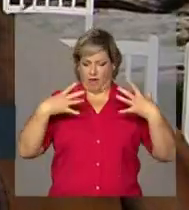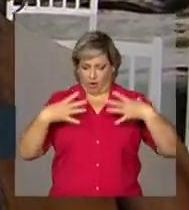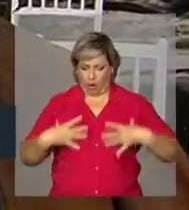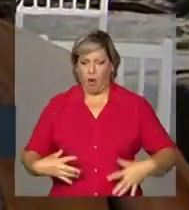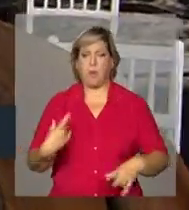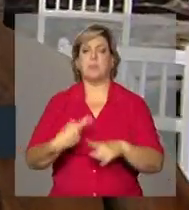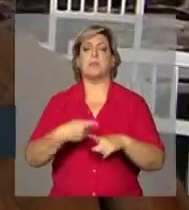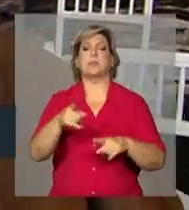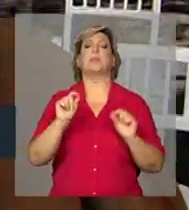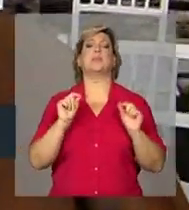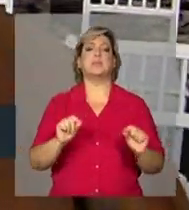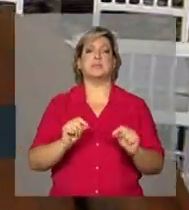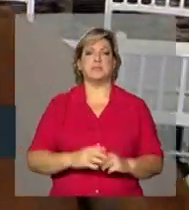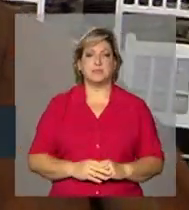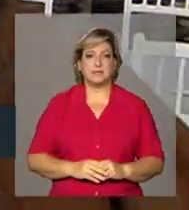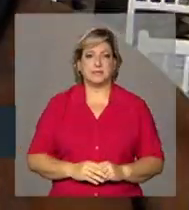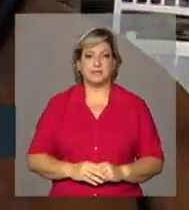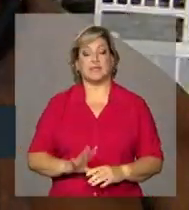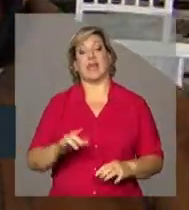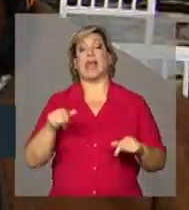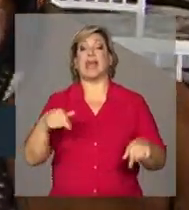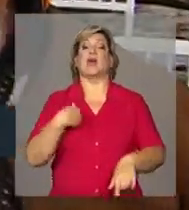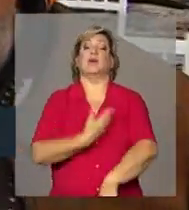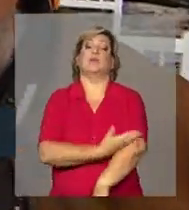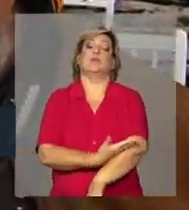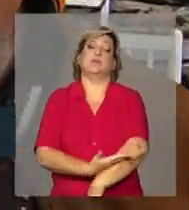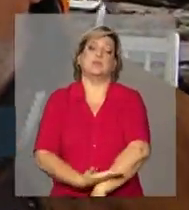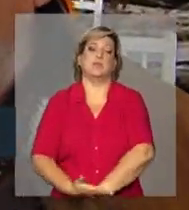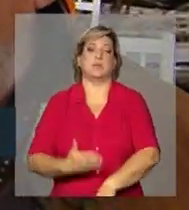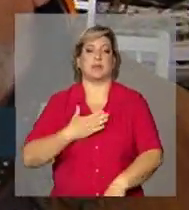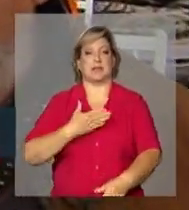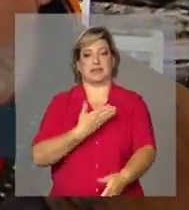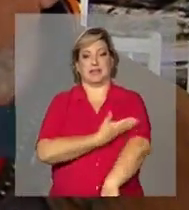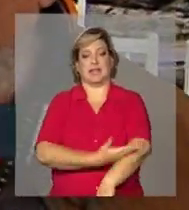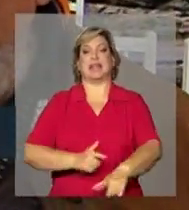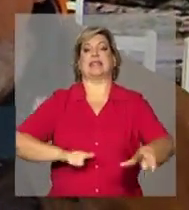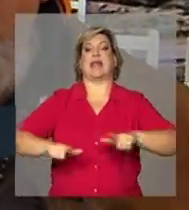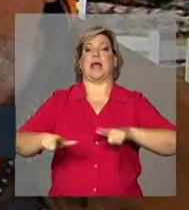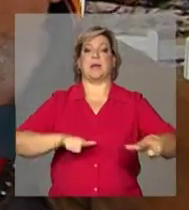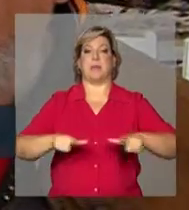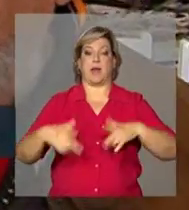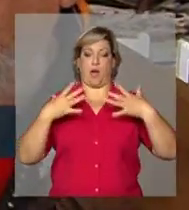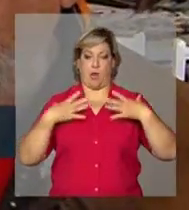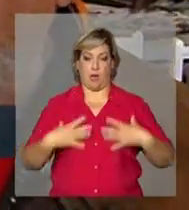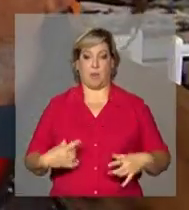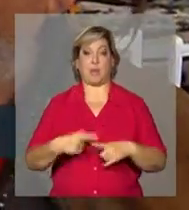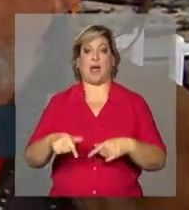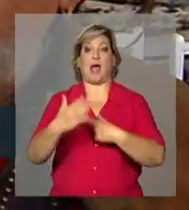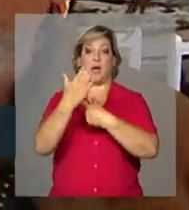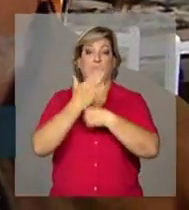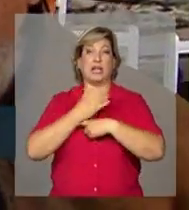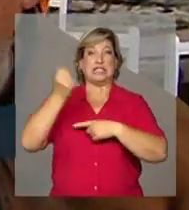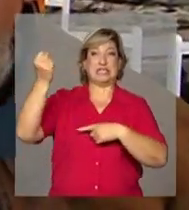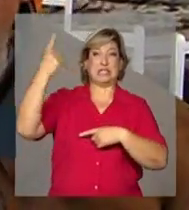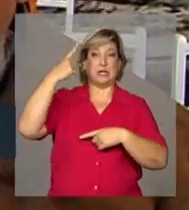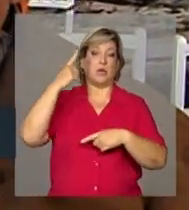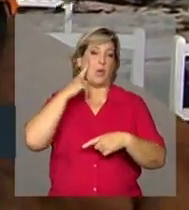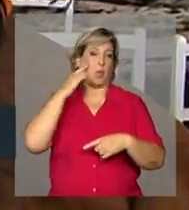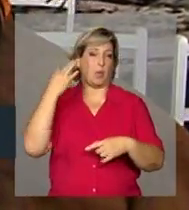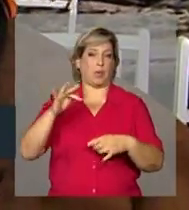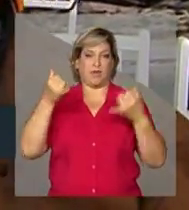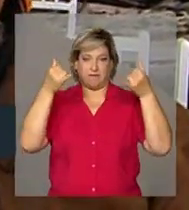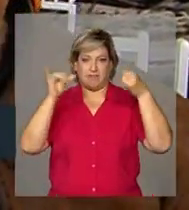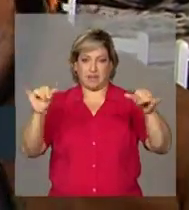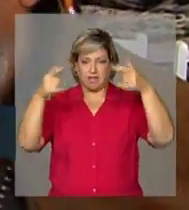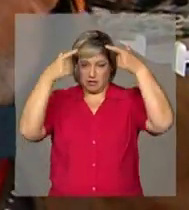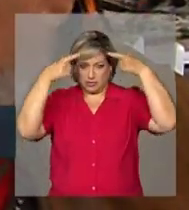por quê? Ó, isso é meu esporte, isso aí é meus trajes de trabalho. Porque isso aqui é a proteção da nossa pele, quando nós estamos trabalhando.